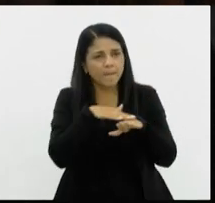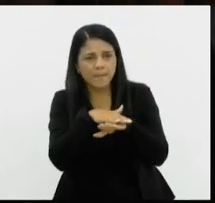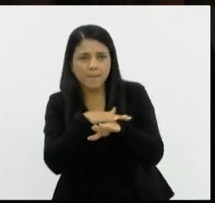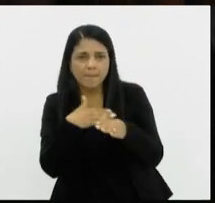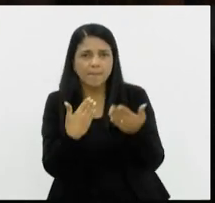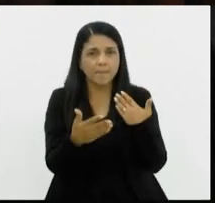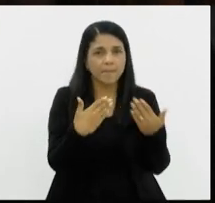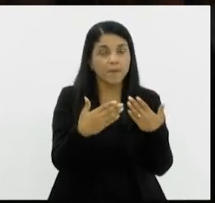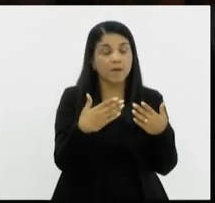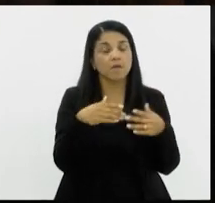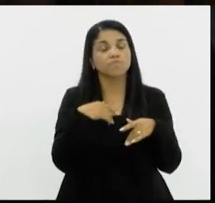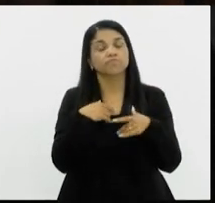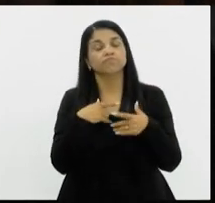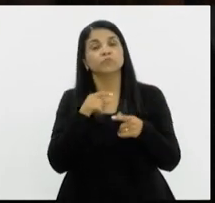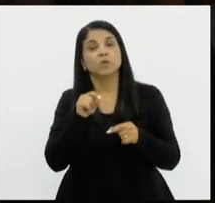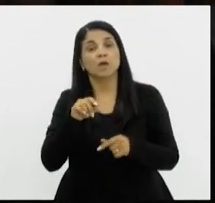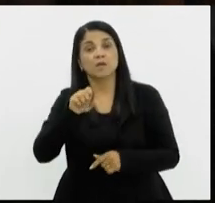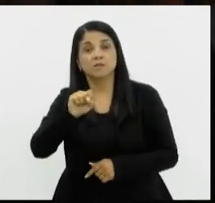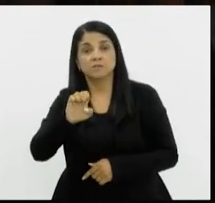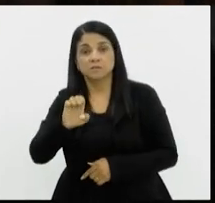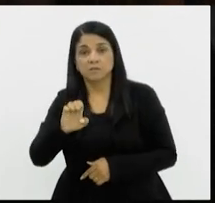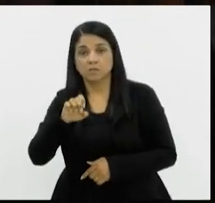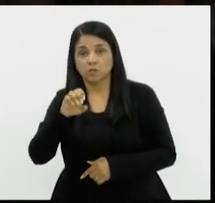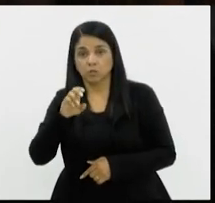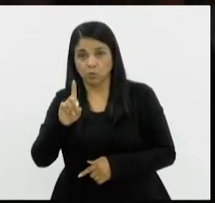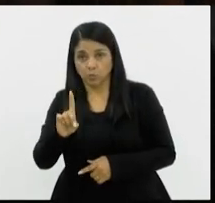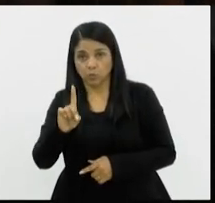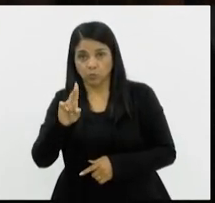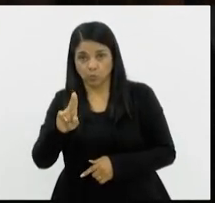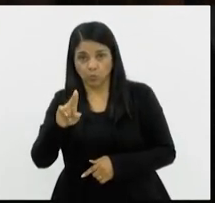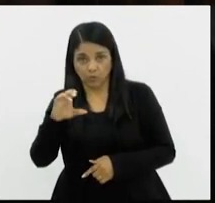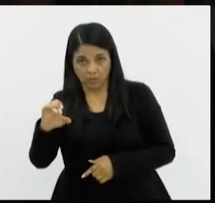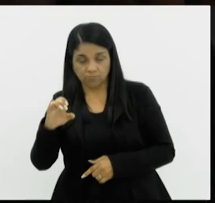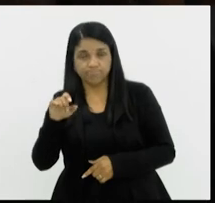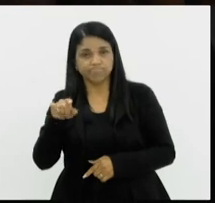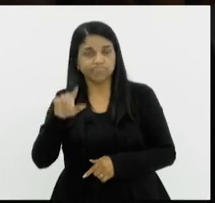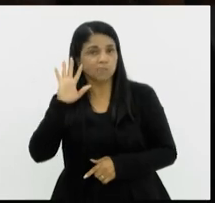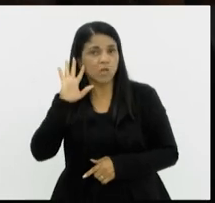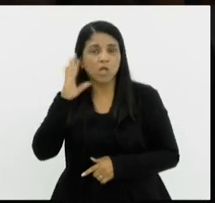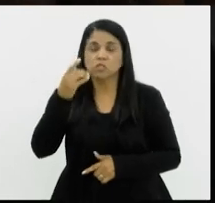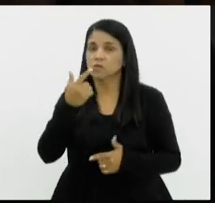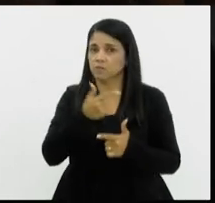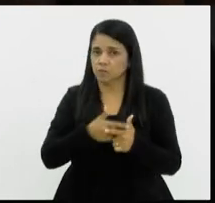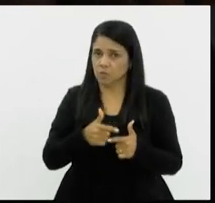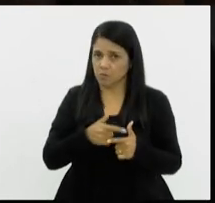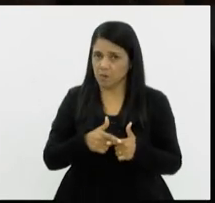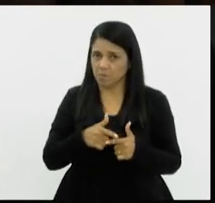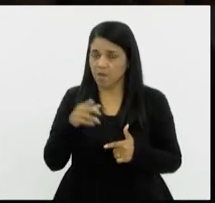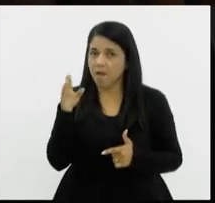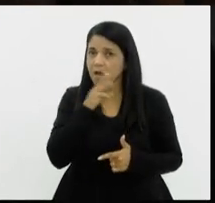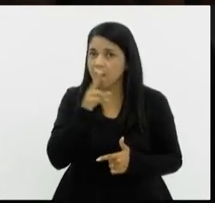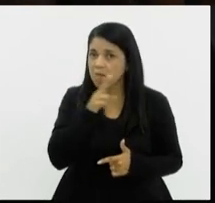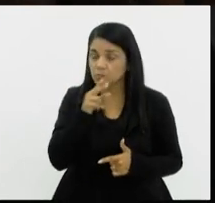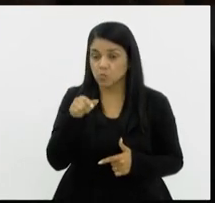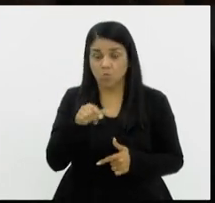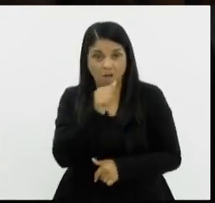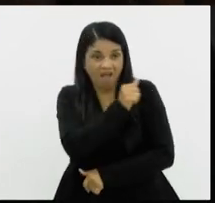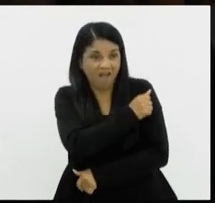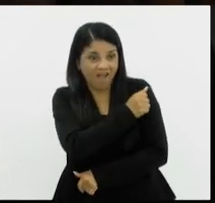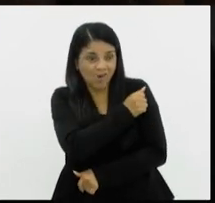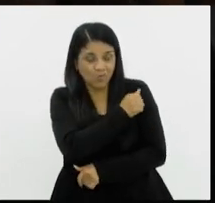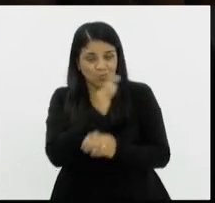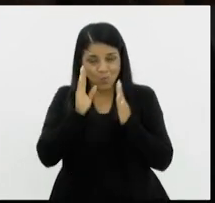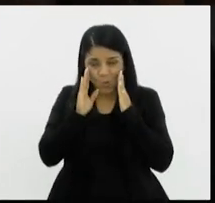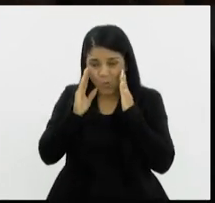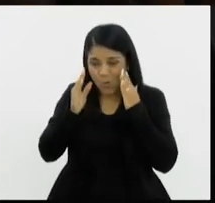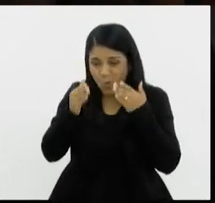para que a Seduc tome providências o mais breve possível. Porque o aluno que está concentrado